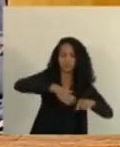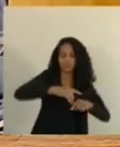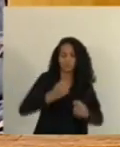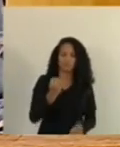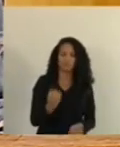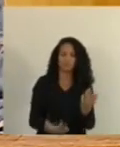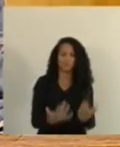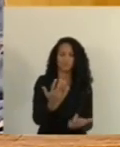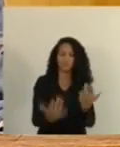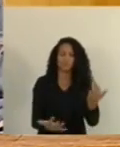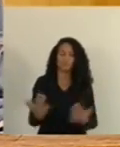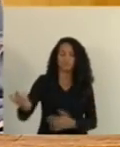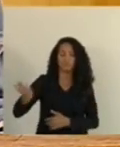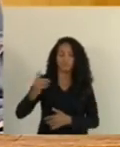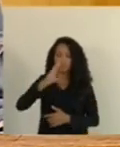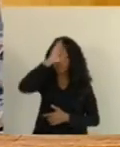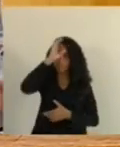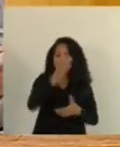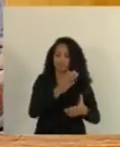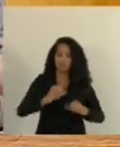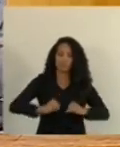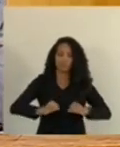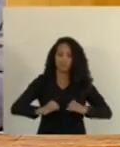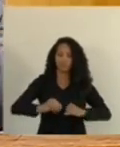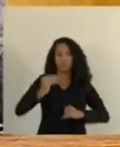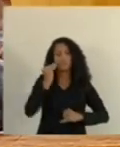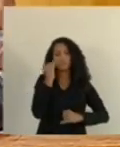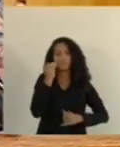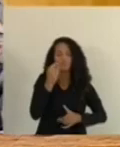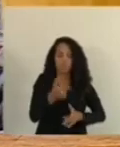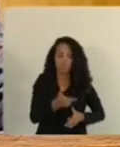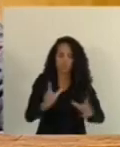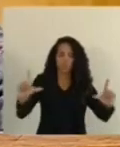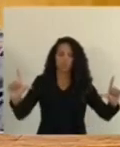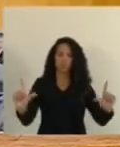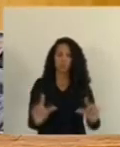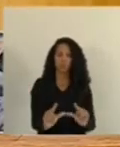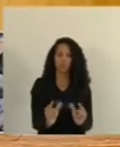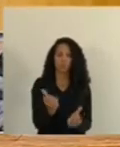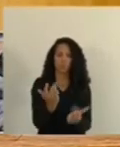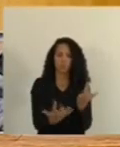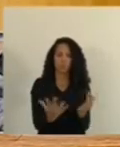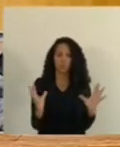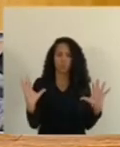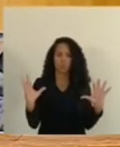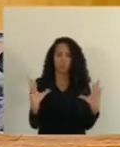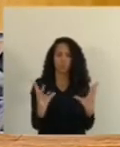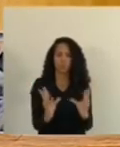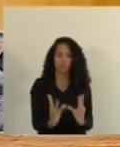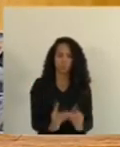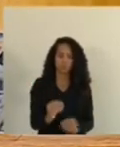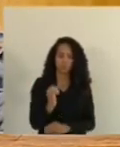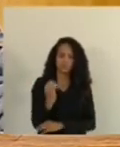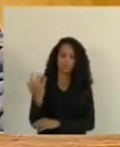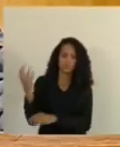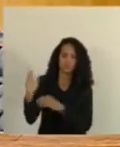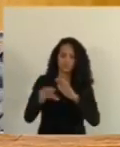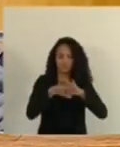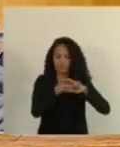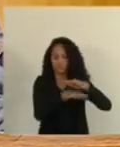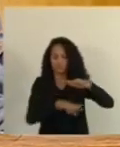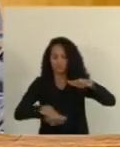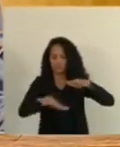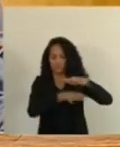sofrem dias e dias para estancar o foco de incêndio, porque é uma vegetação que fica abaixo da terra,